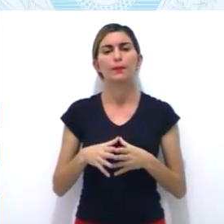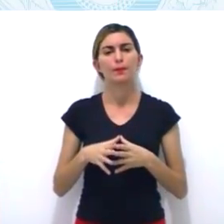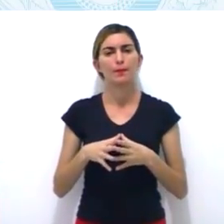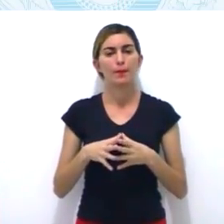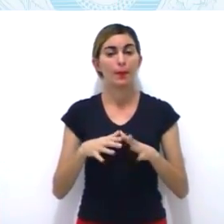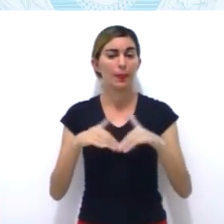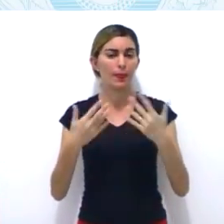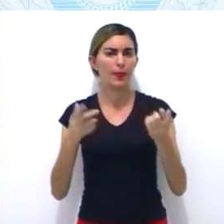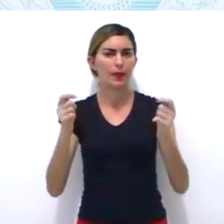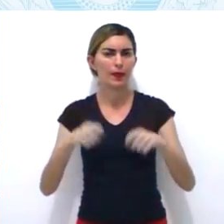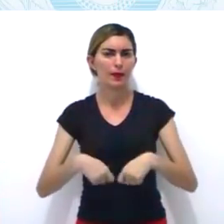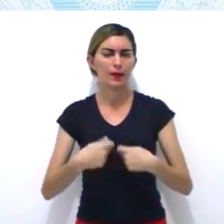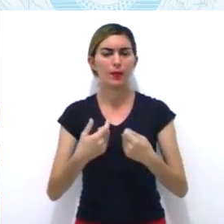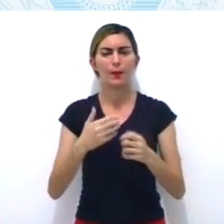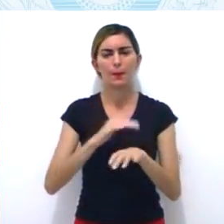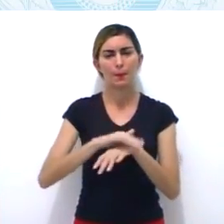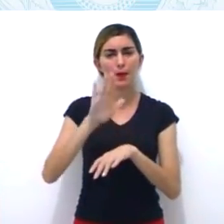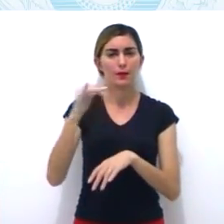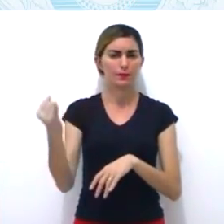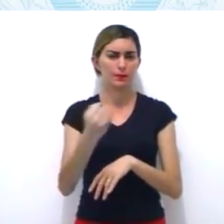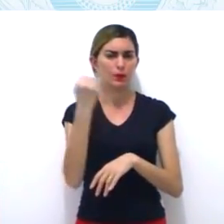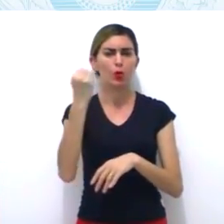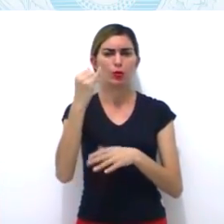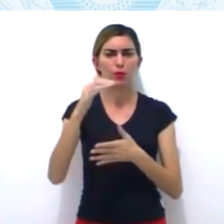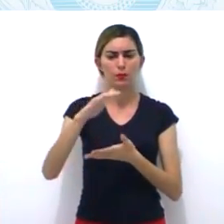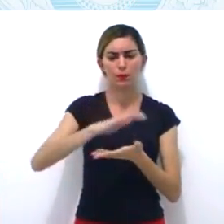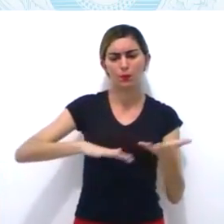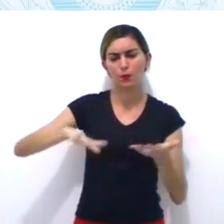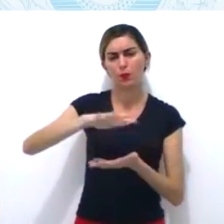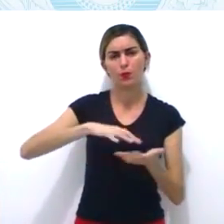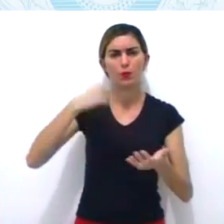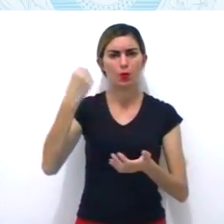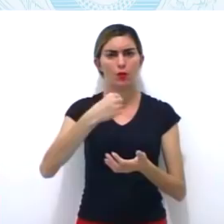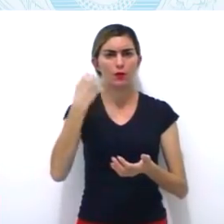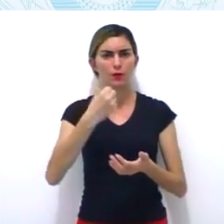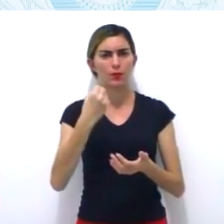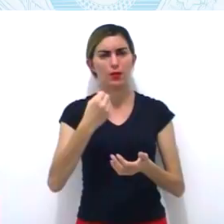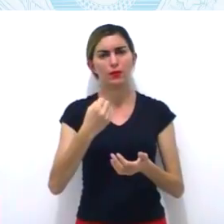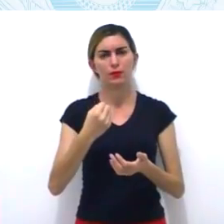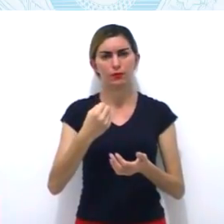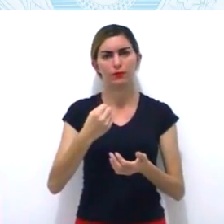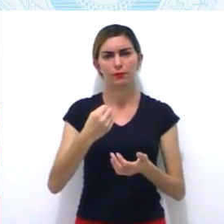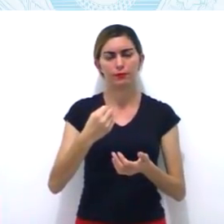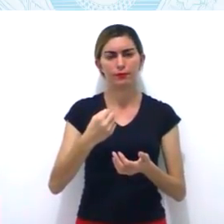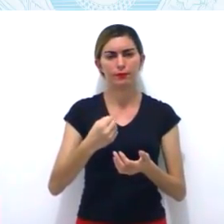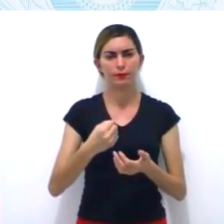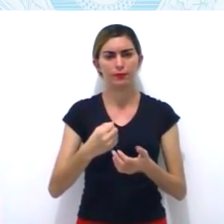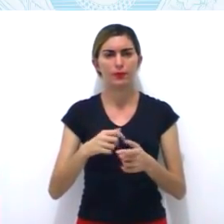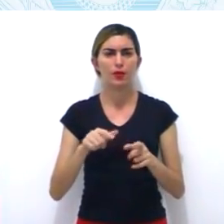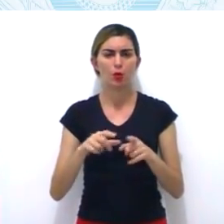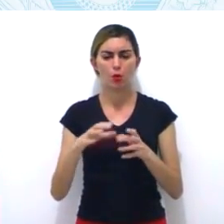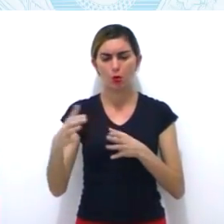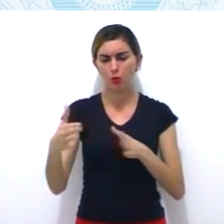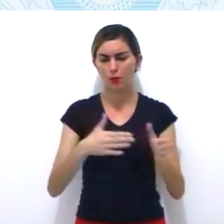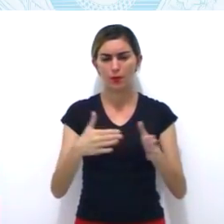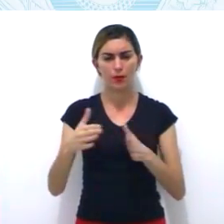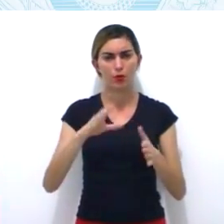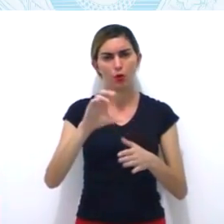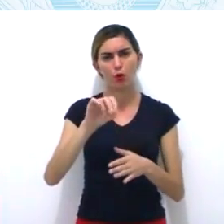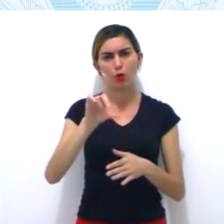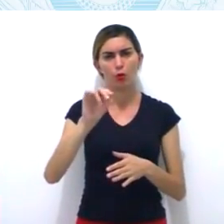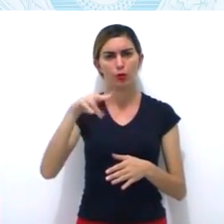colonial brasileiro. Então, vocês têm aí, principais causas da Revolução Pernambucana. Insatisfação Popular.